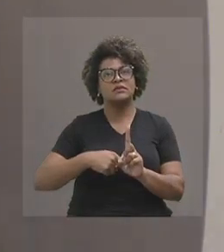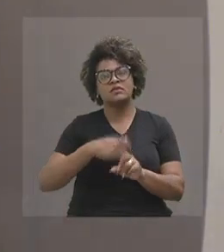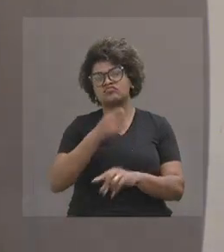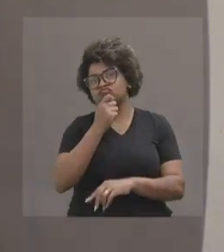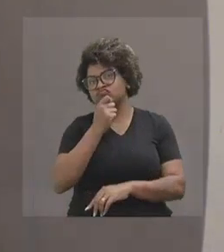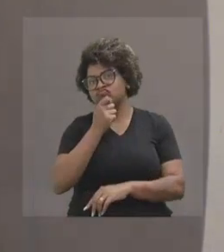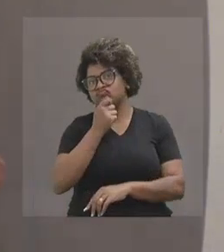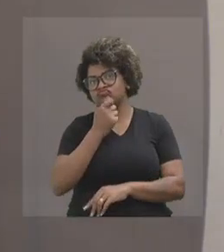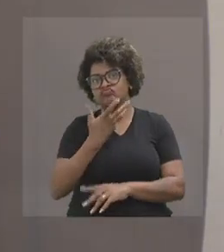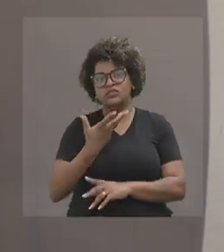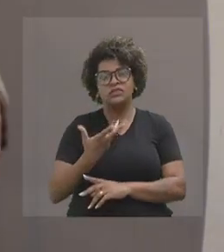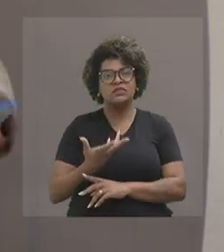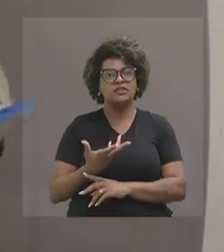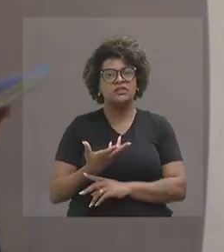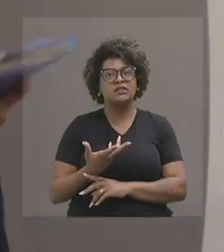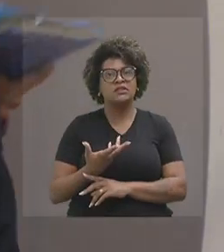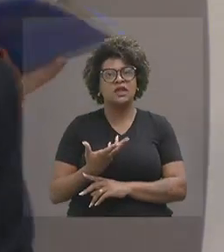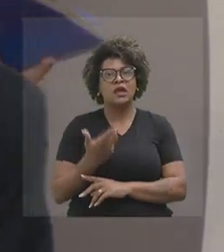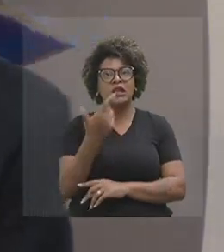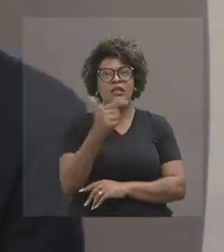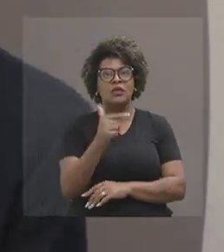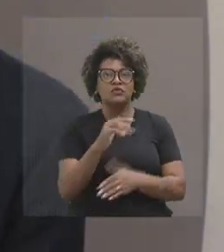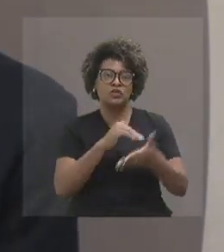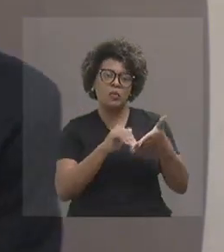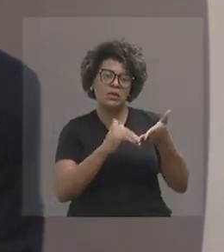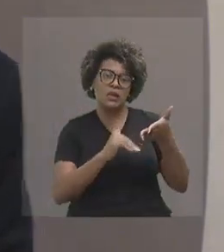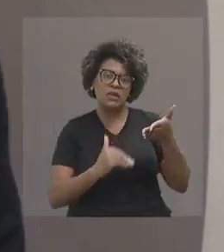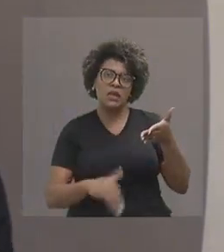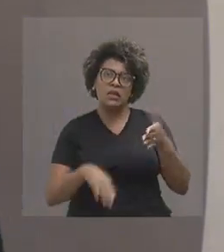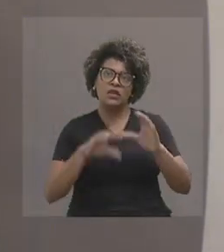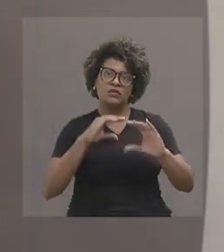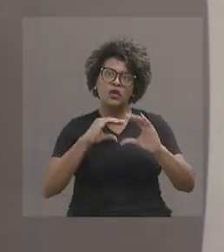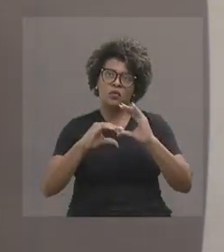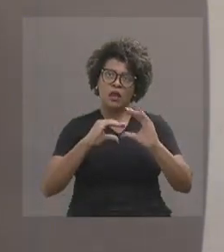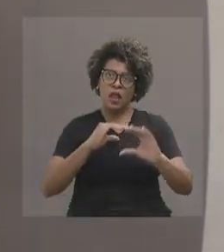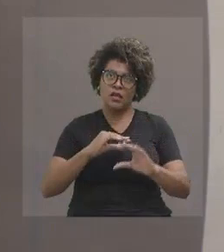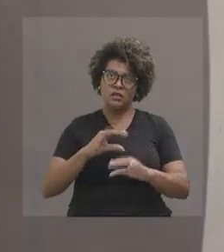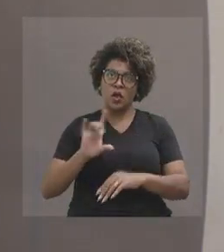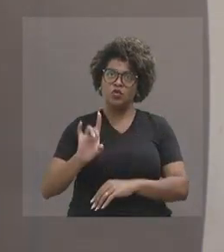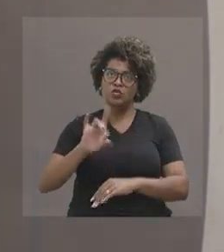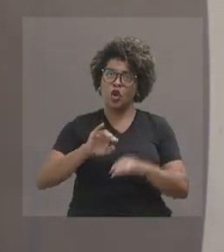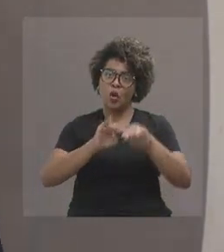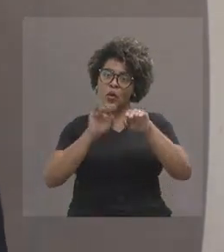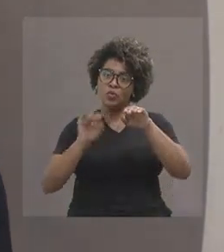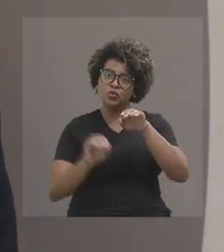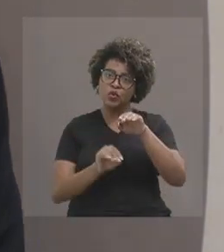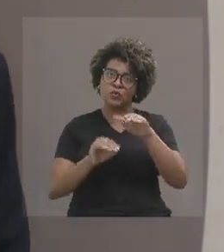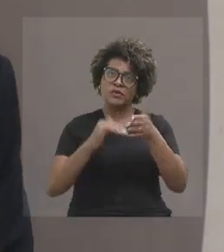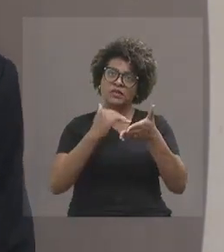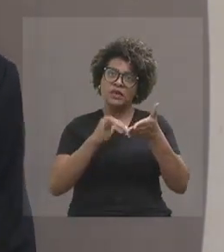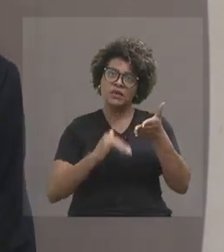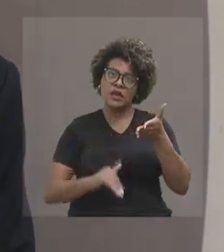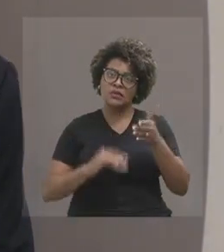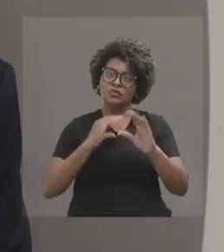Quando eu entrei, ainda não éramos uma secretaria de comunicação, ainda éramos uma subsecretaria de comunicação.